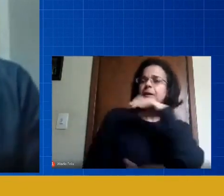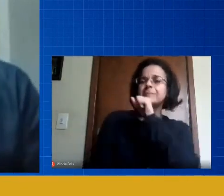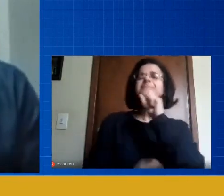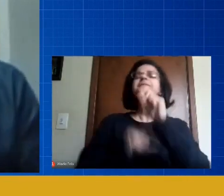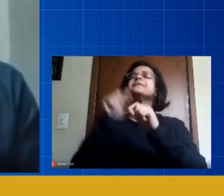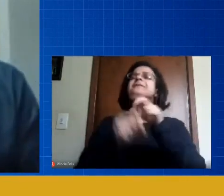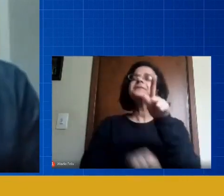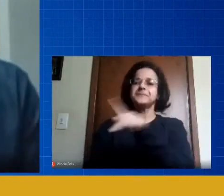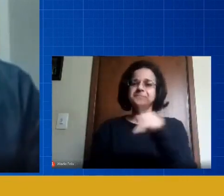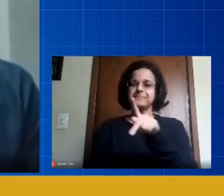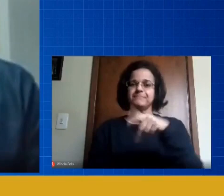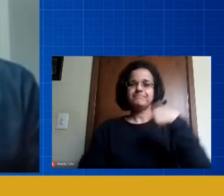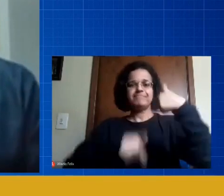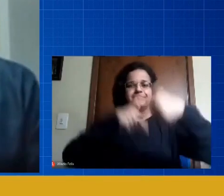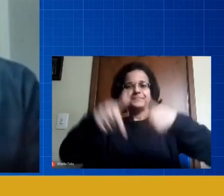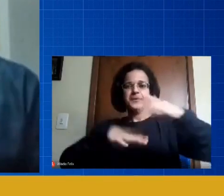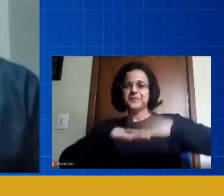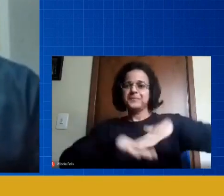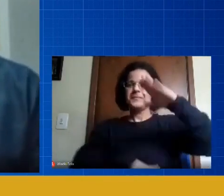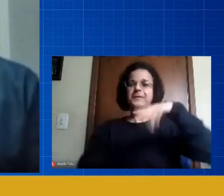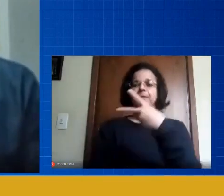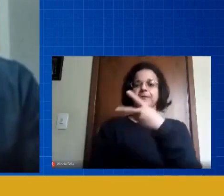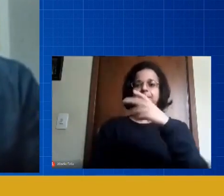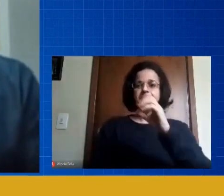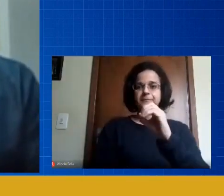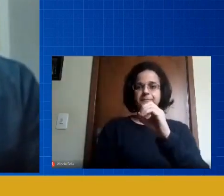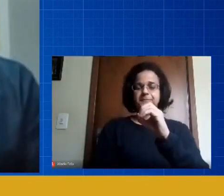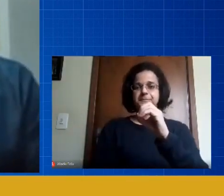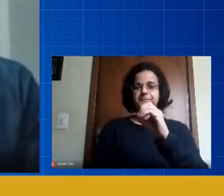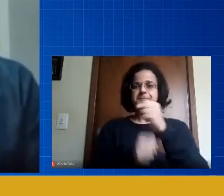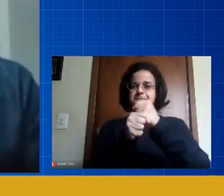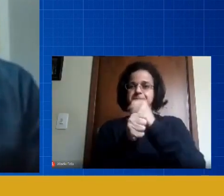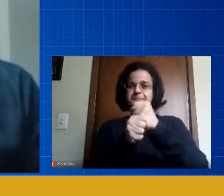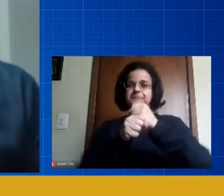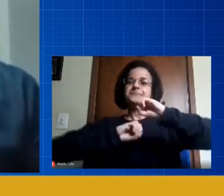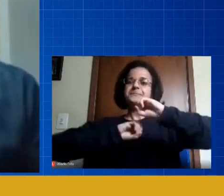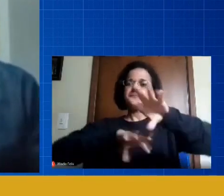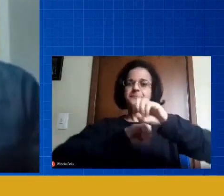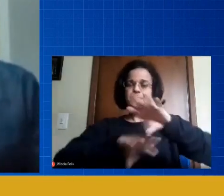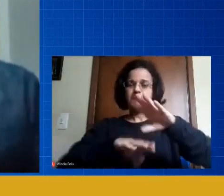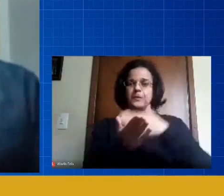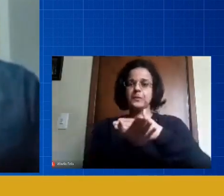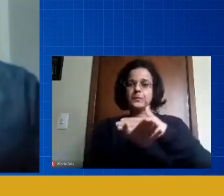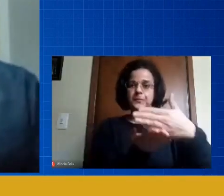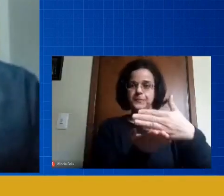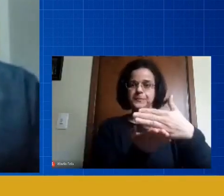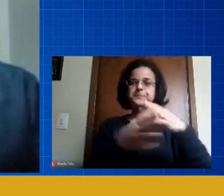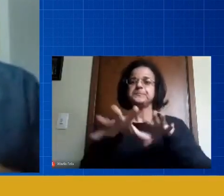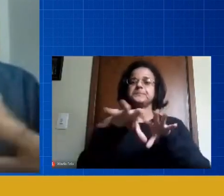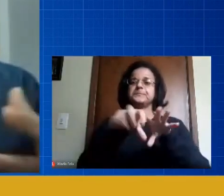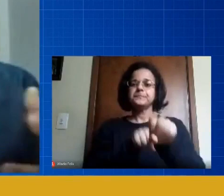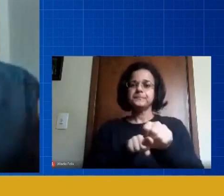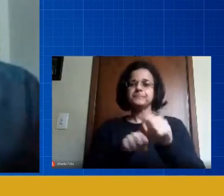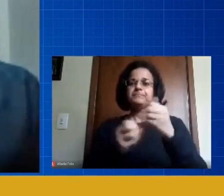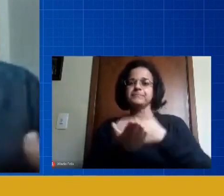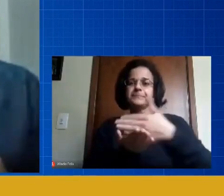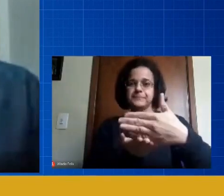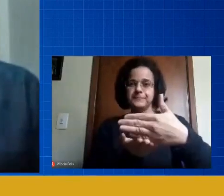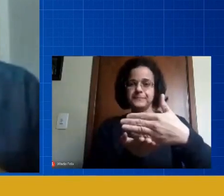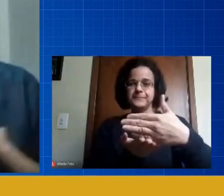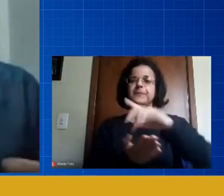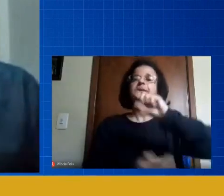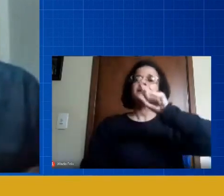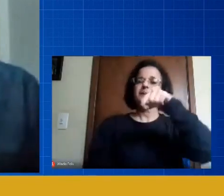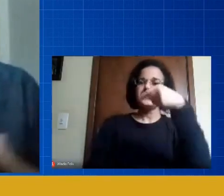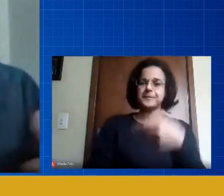trabalha há mais de 20 anos na área de educação, começamos com formação continuada, depois começamos a